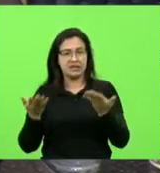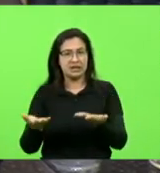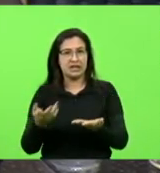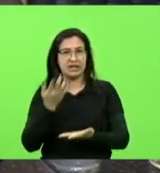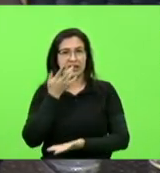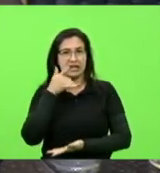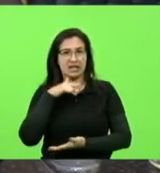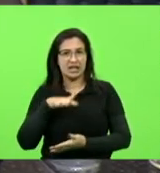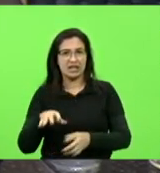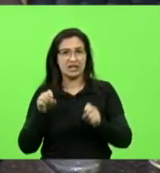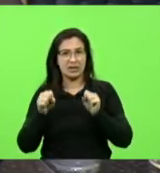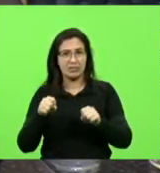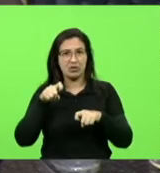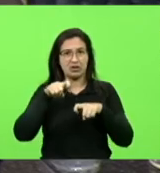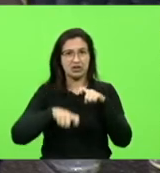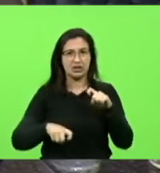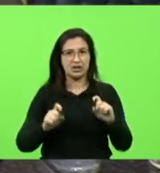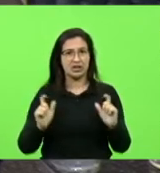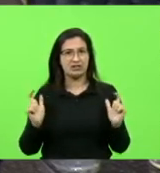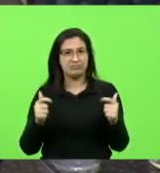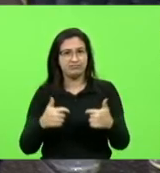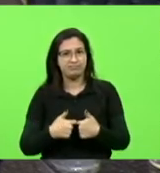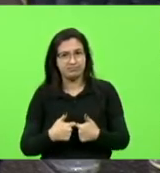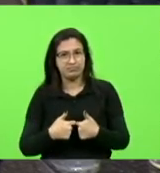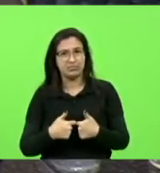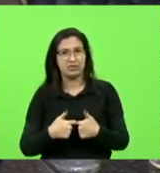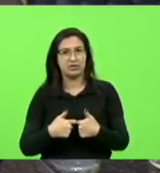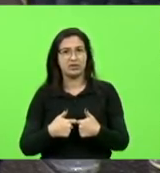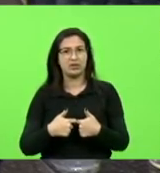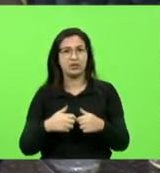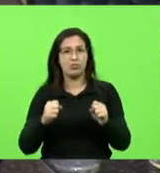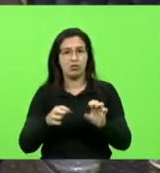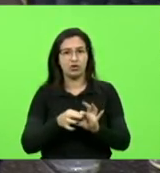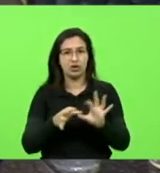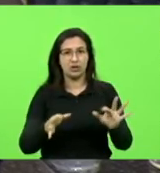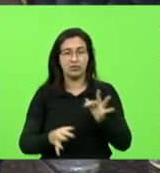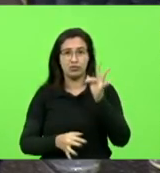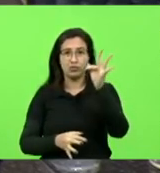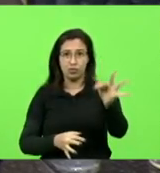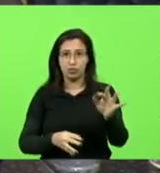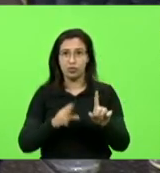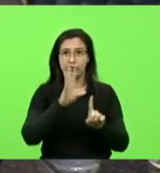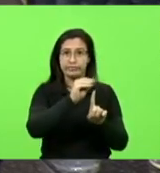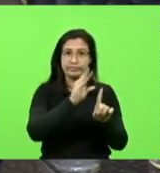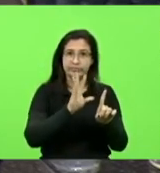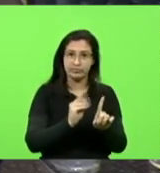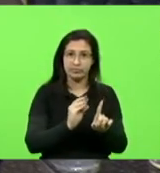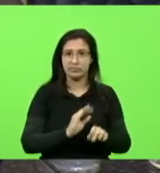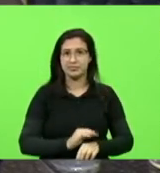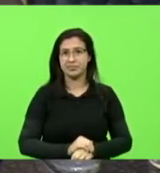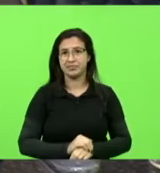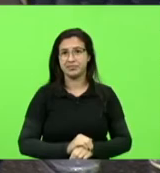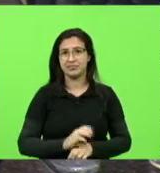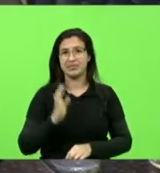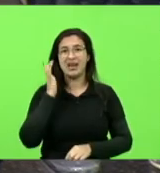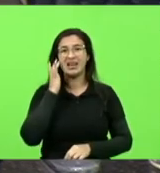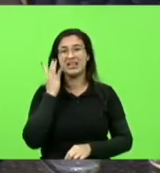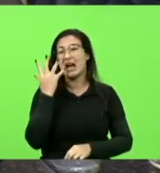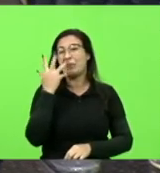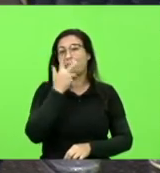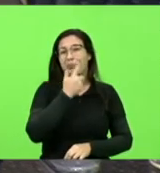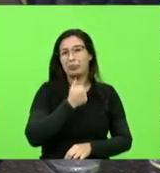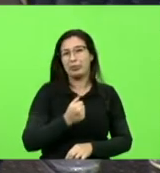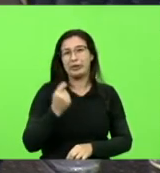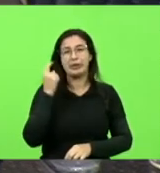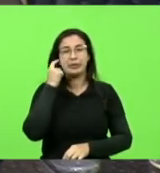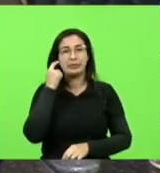não é uma pavimentação para uma pedofilia, que acha bonito porque eles, e pensa que realmente